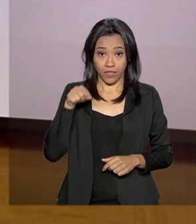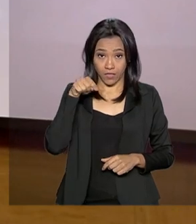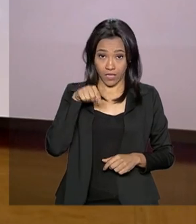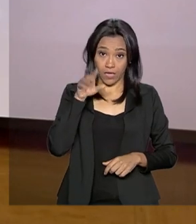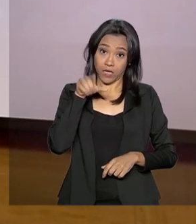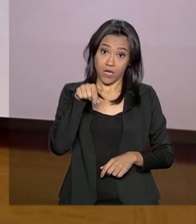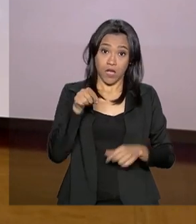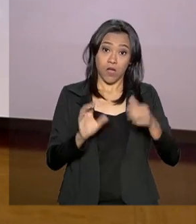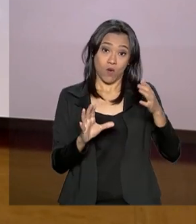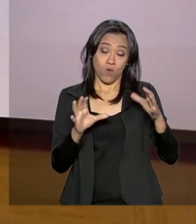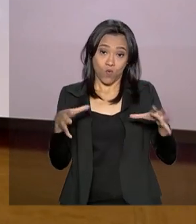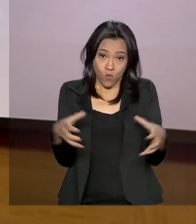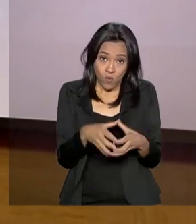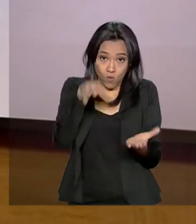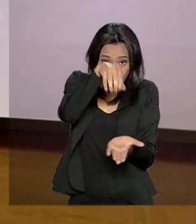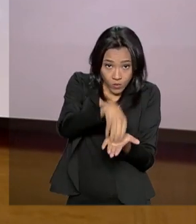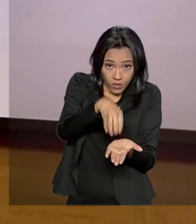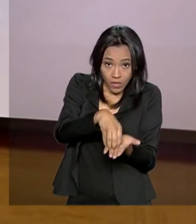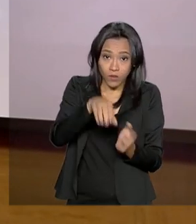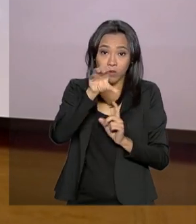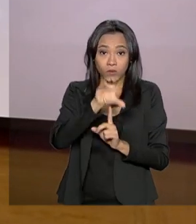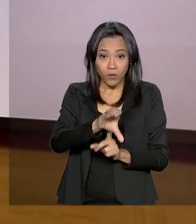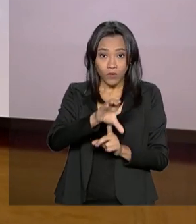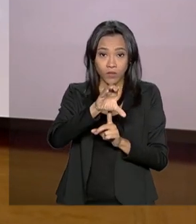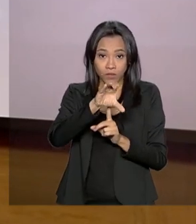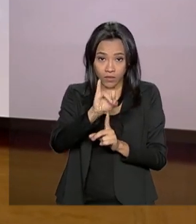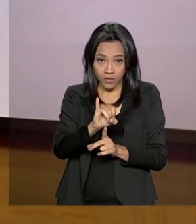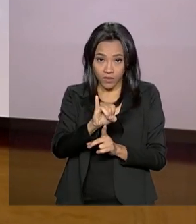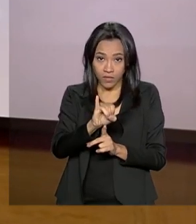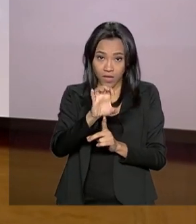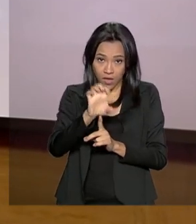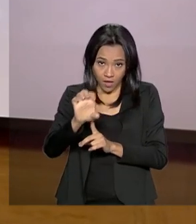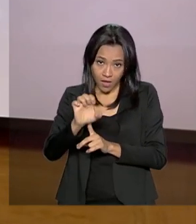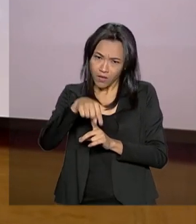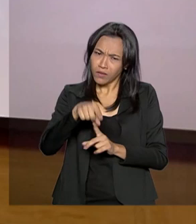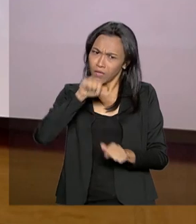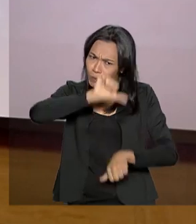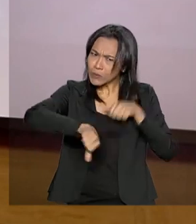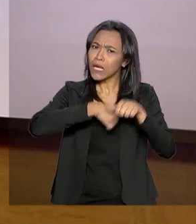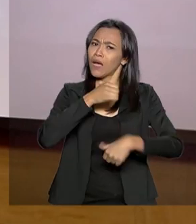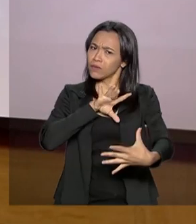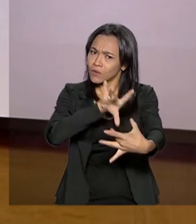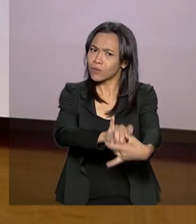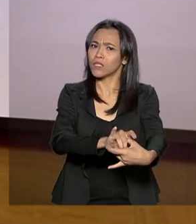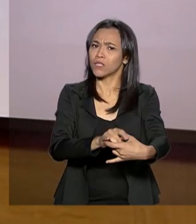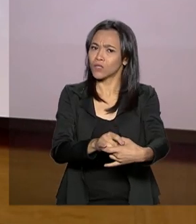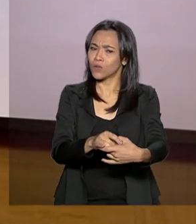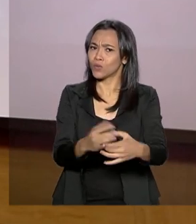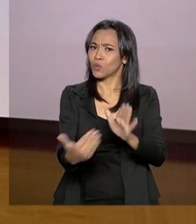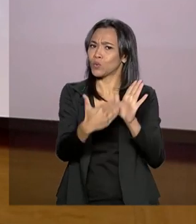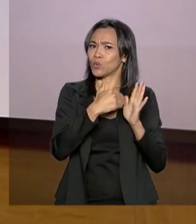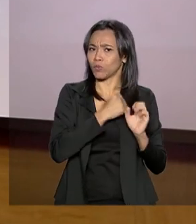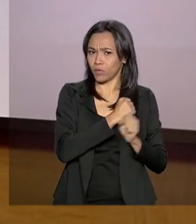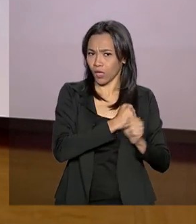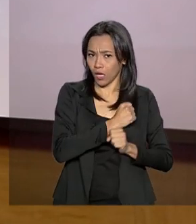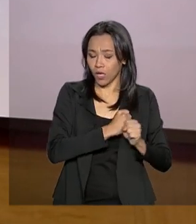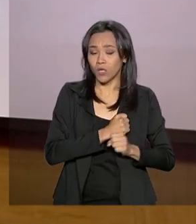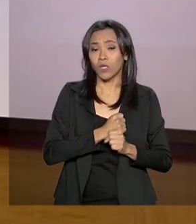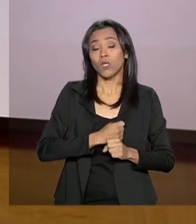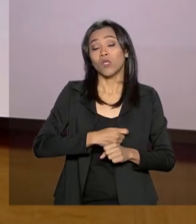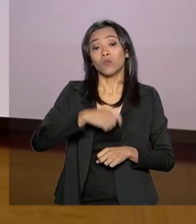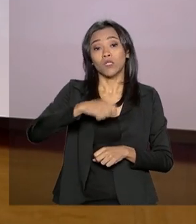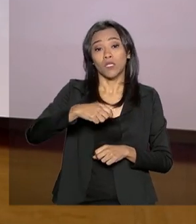mostra que esses números, os números do CIE mostram que esse quadro tem mudado um pouquinho aí no último ano. No primeiro trimestre de